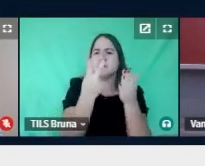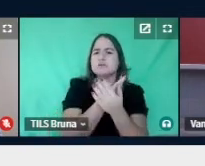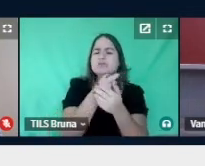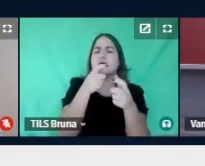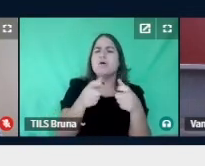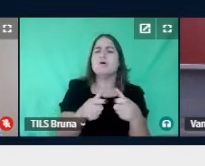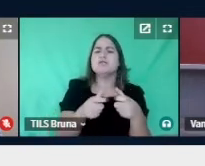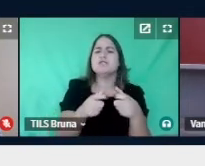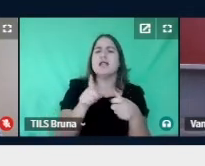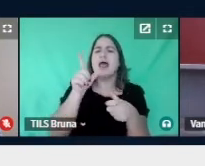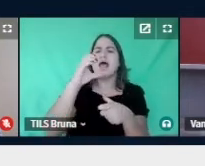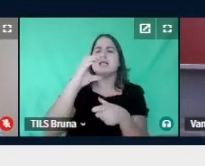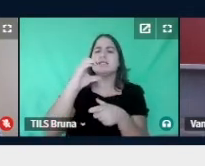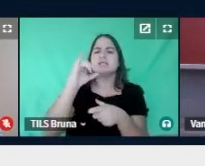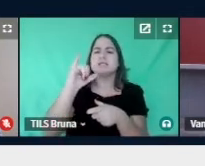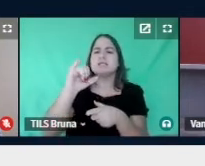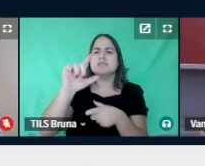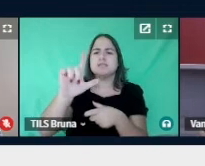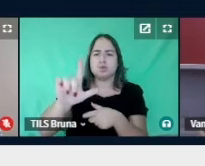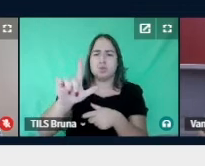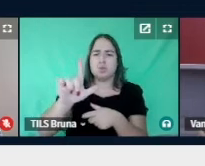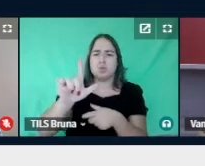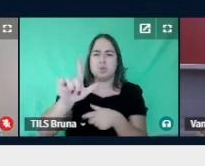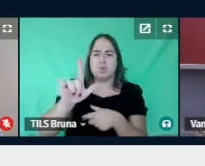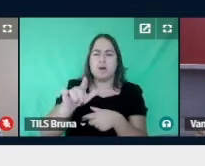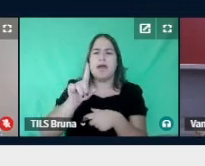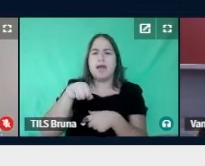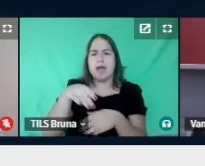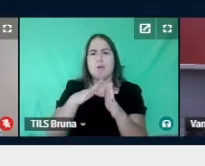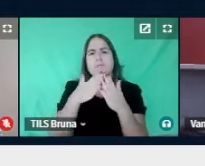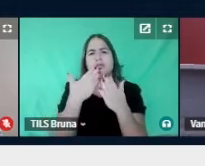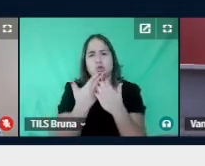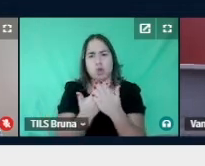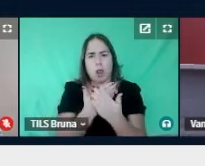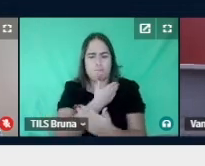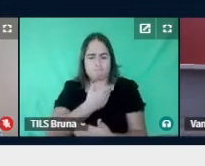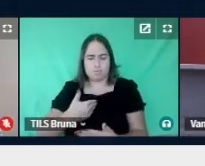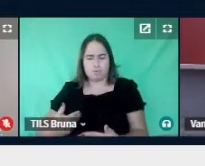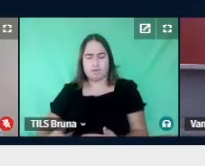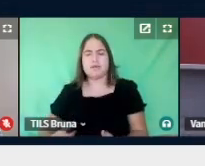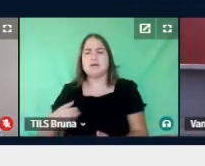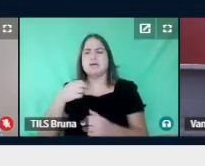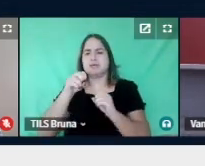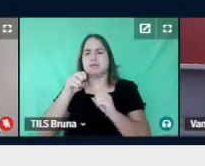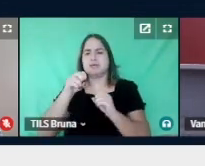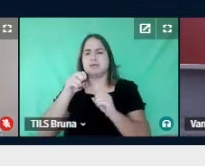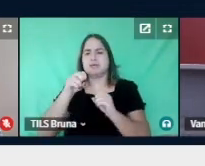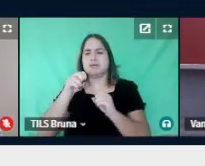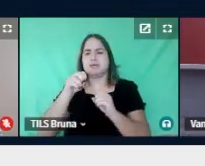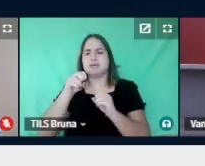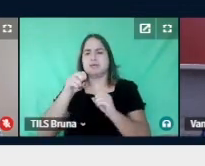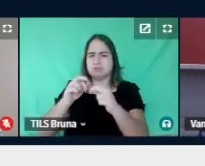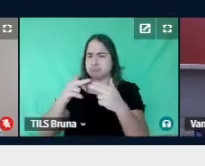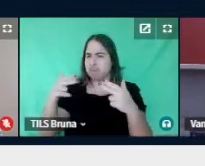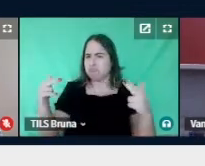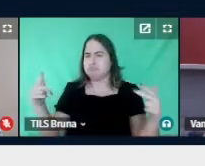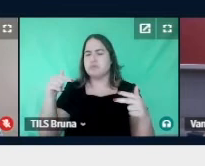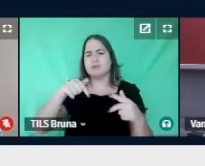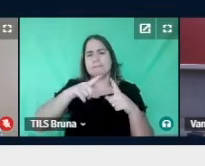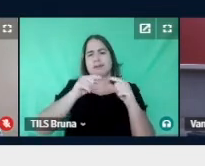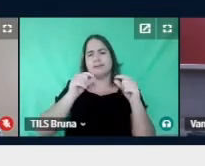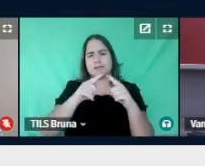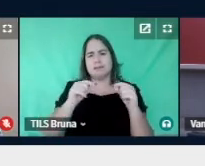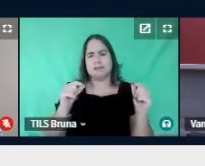Centro Interescolar de Línguas, que é uma escola pública de idiomas do Distrito Federal. As protagonistas de